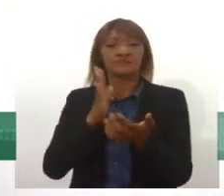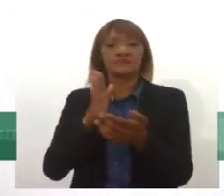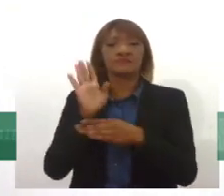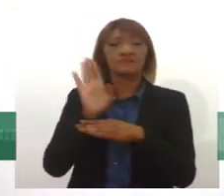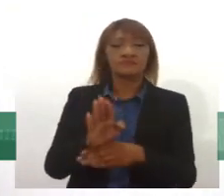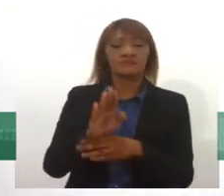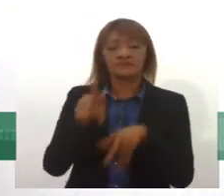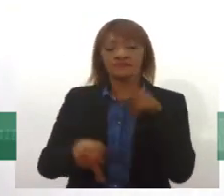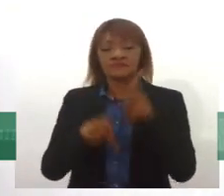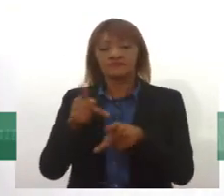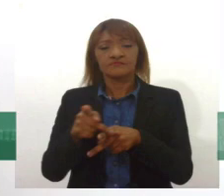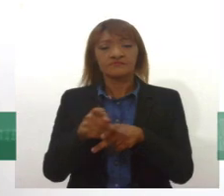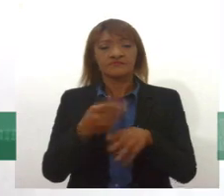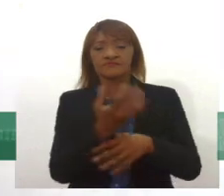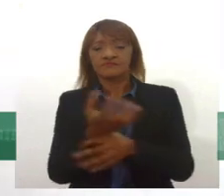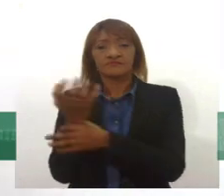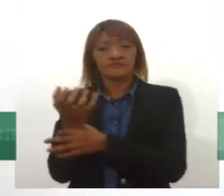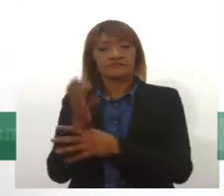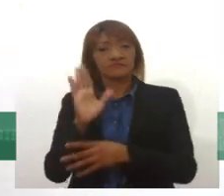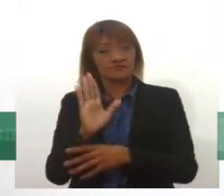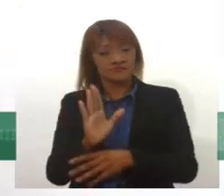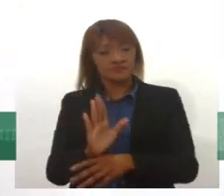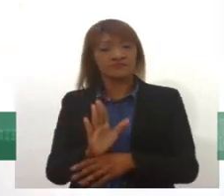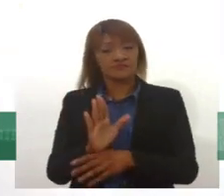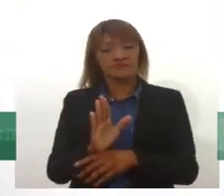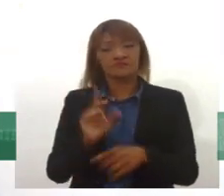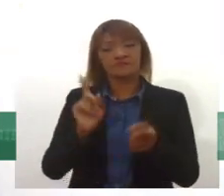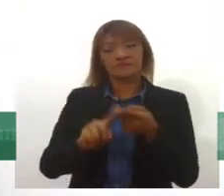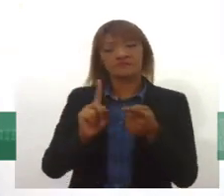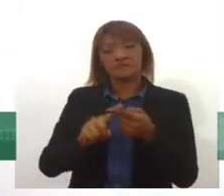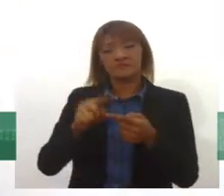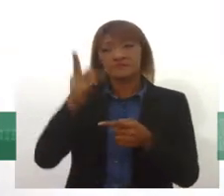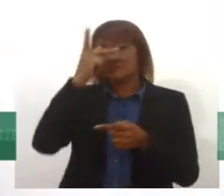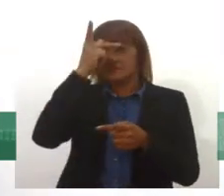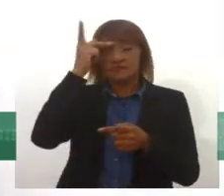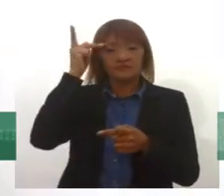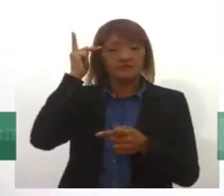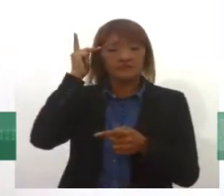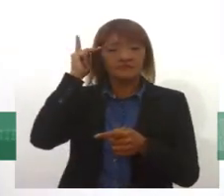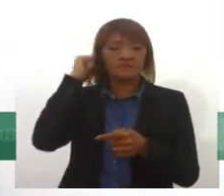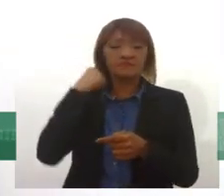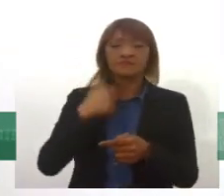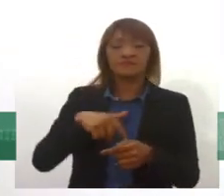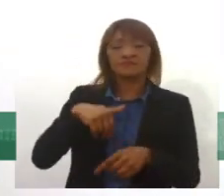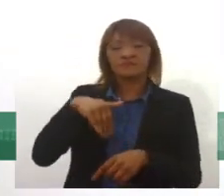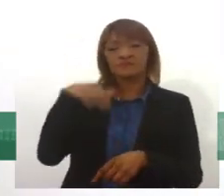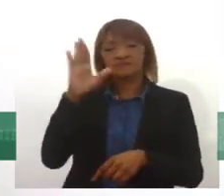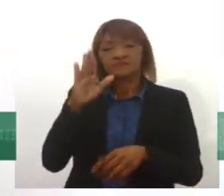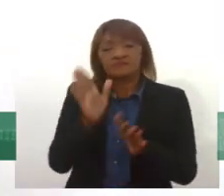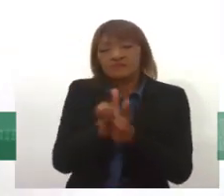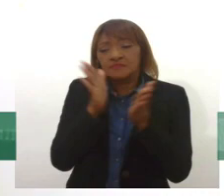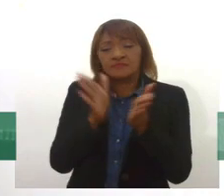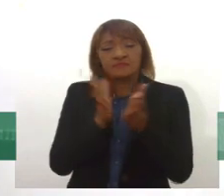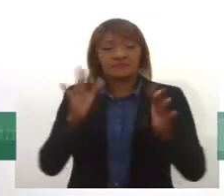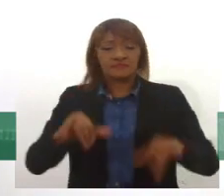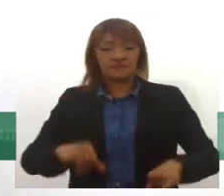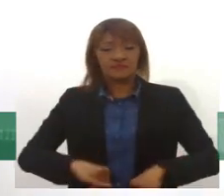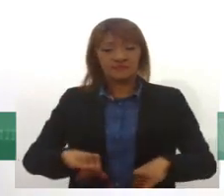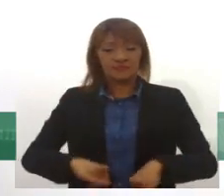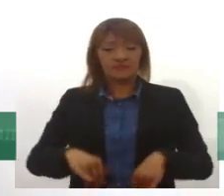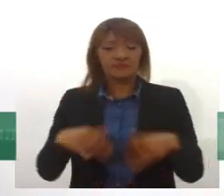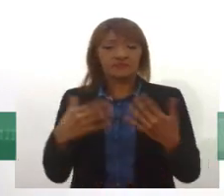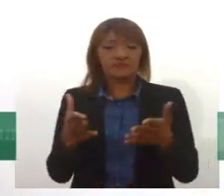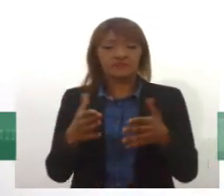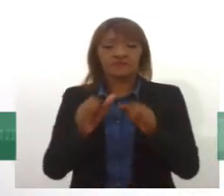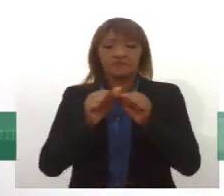primeiro aspecto, porque é importante traçar que a população mais vulnerável acaba sofrendo mais com a pandemia